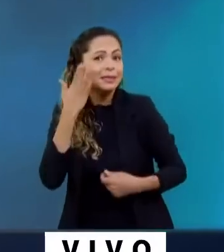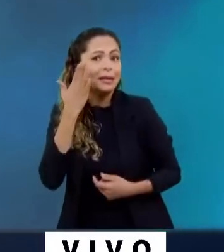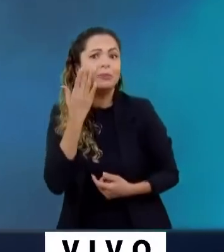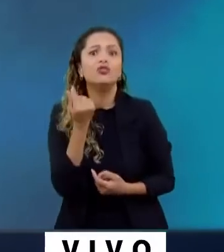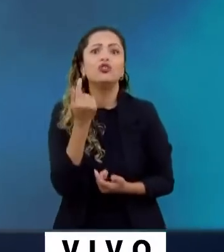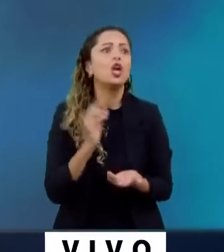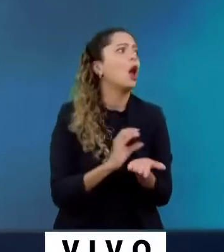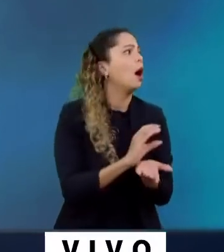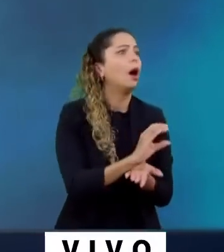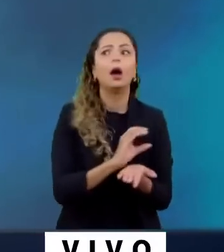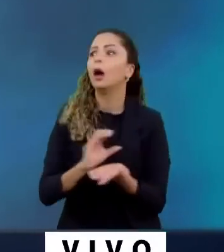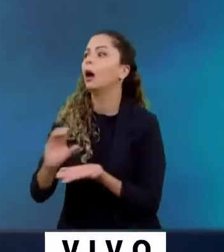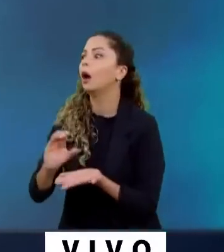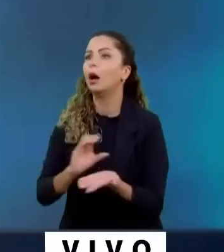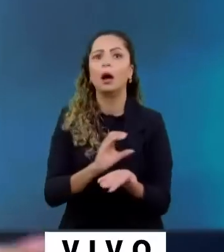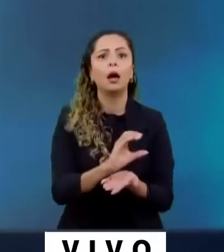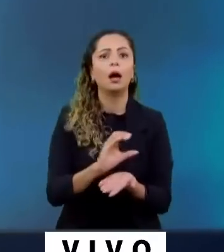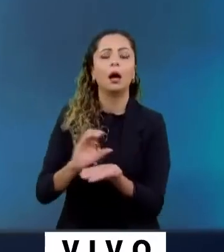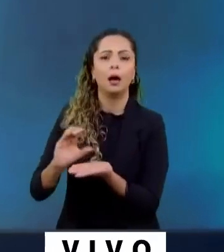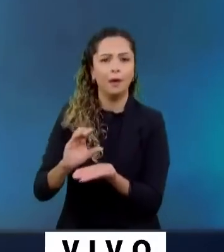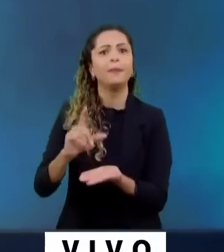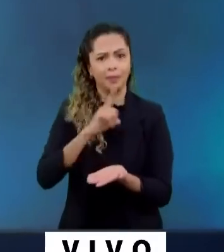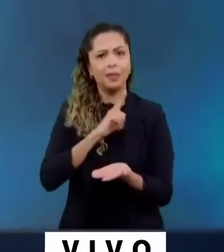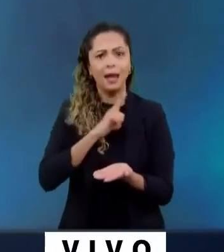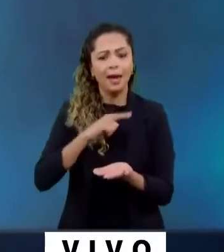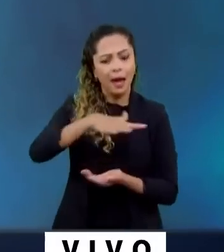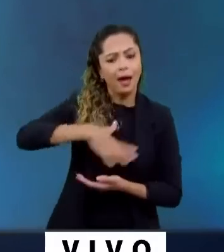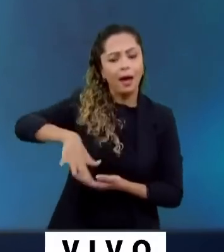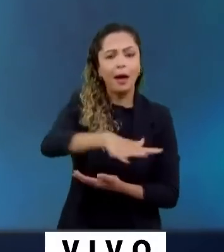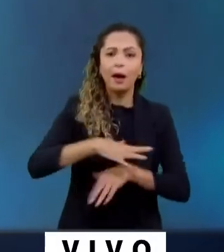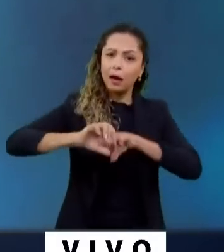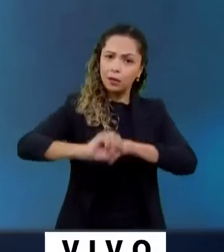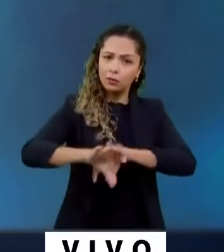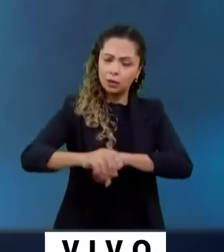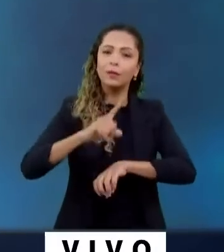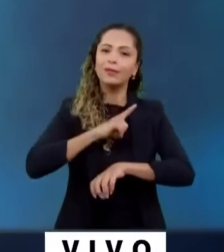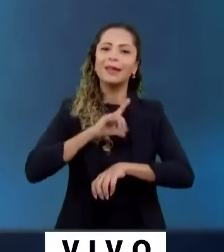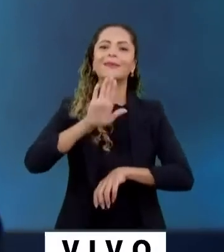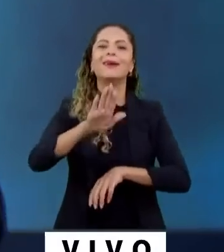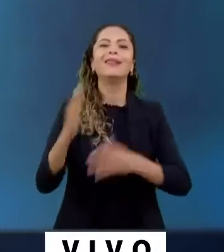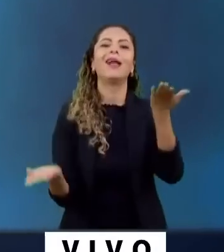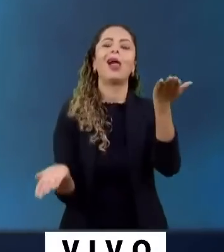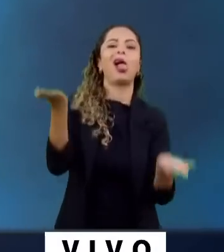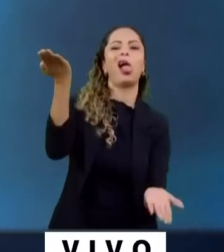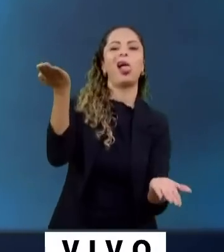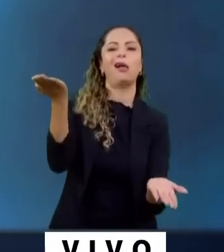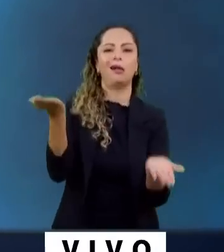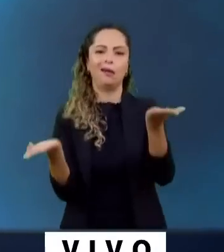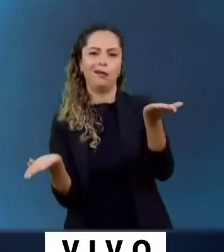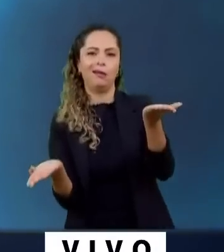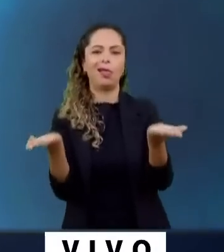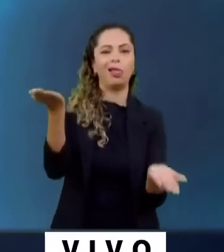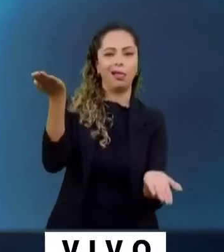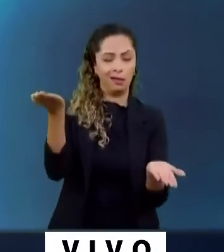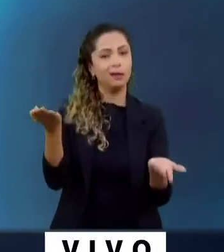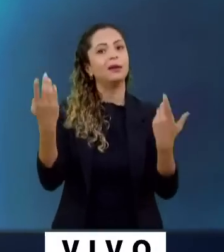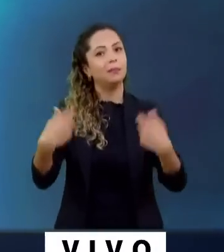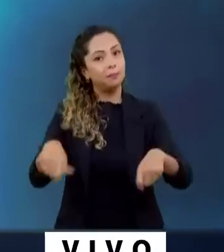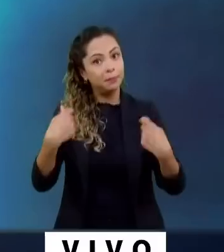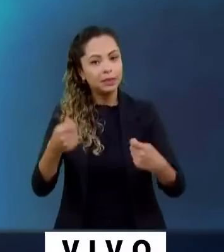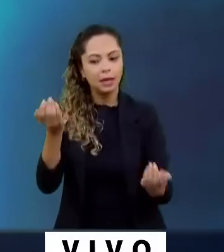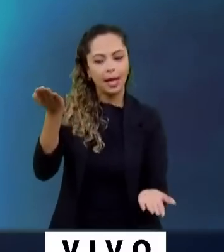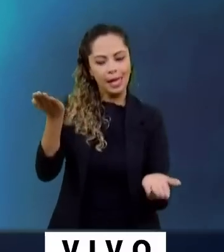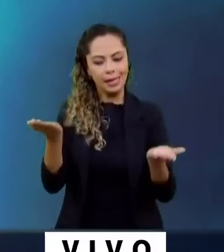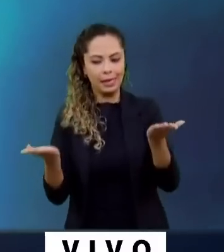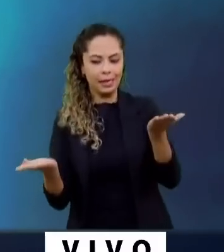muito investimento na educação, mas desequilibrado. Então, falta isso, gestão para equilibrar e nivelar e apostar